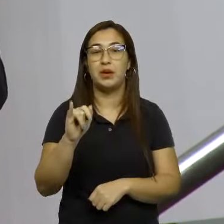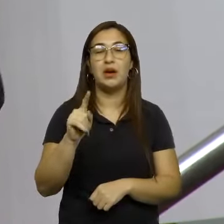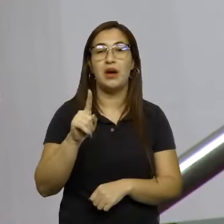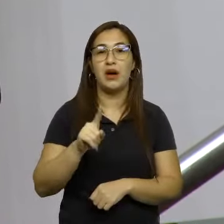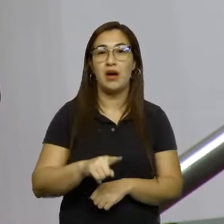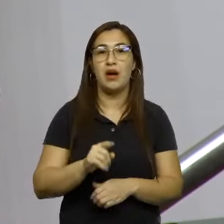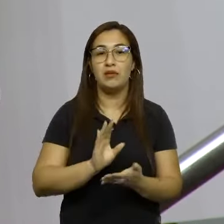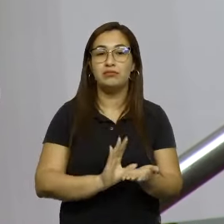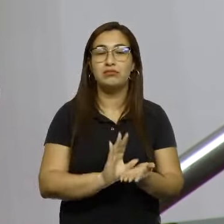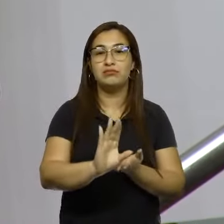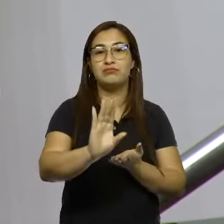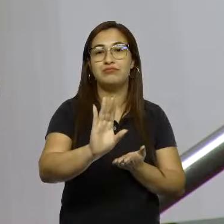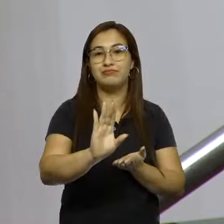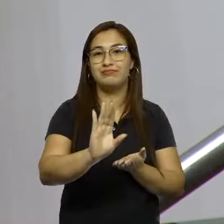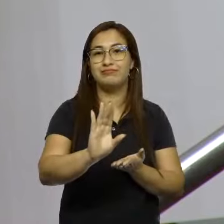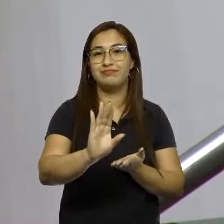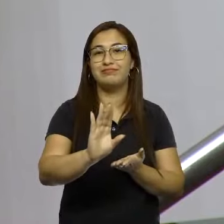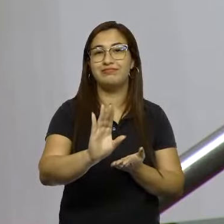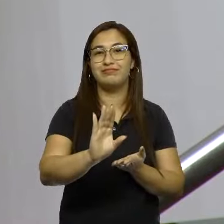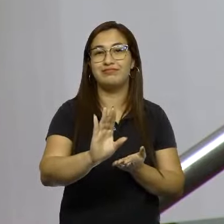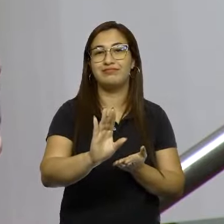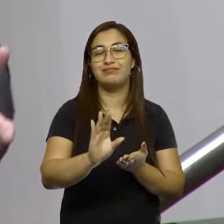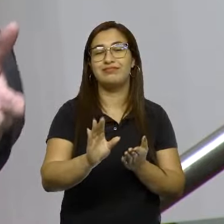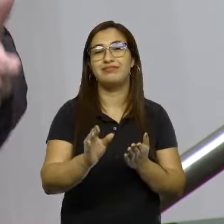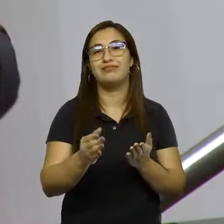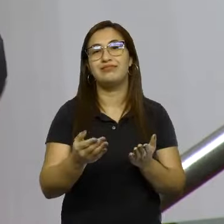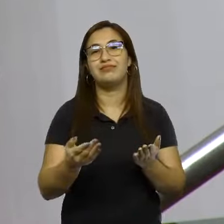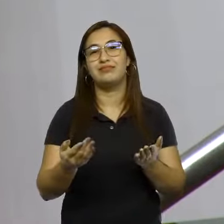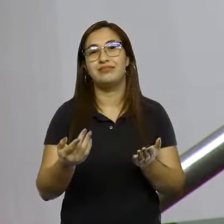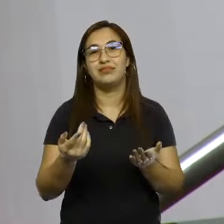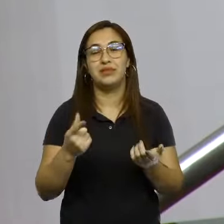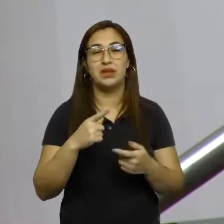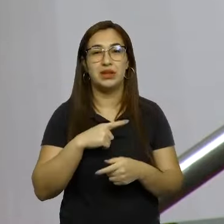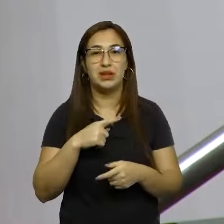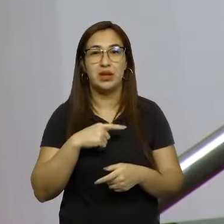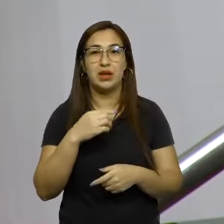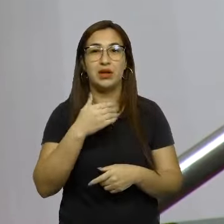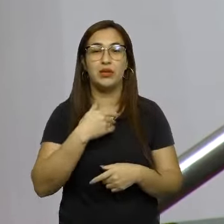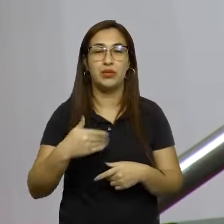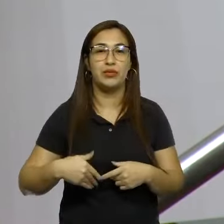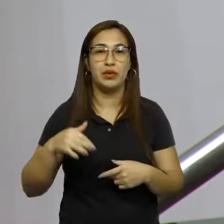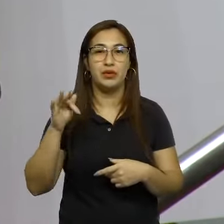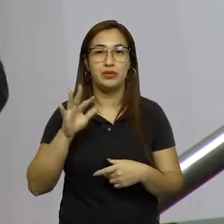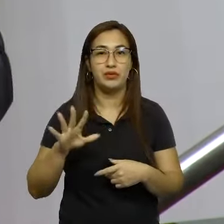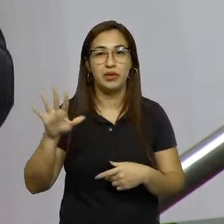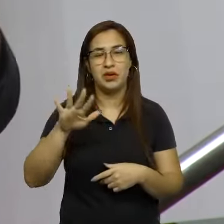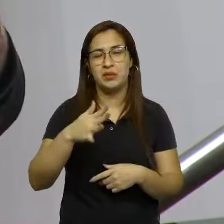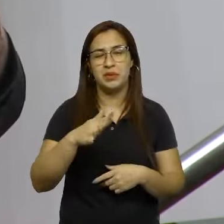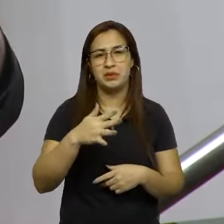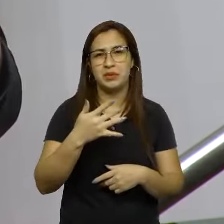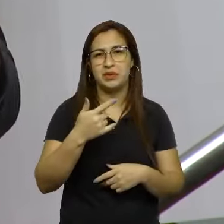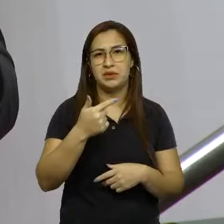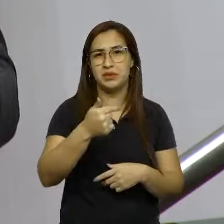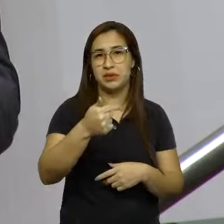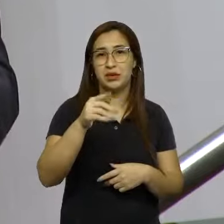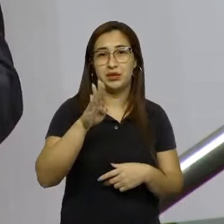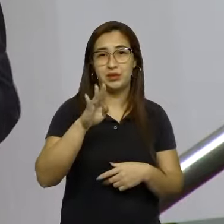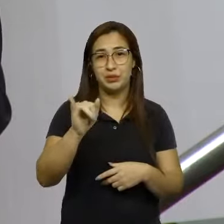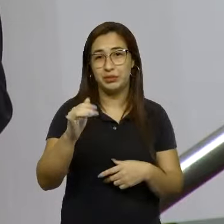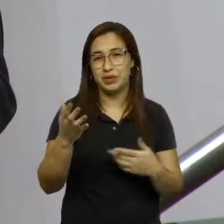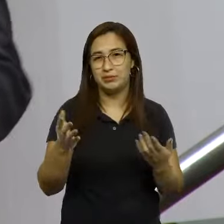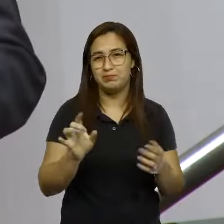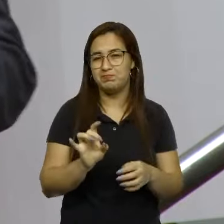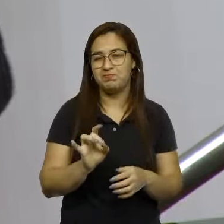investimento. Entrou para os cofres, então, do governo federal, cerca de 7 bilhões. E o